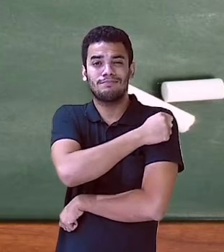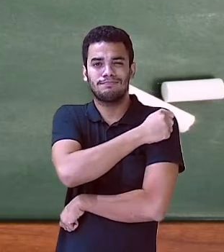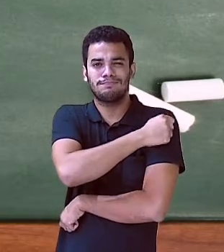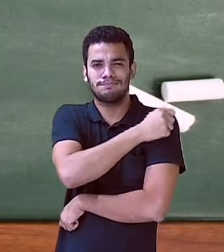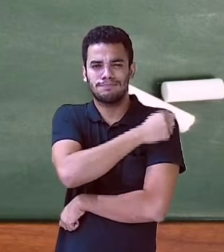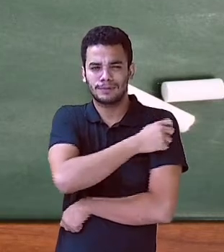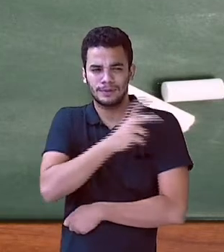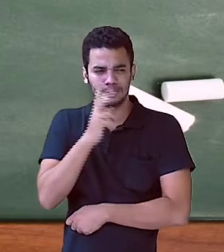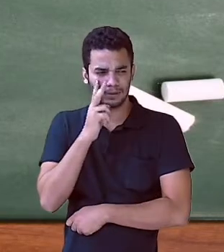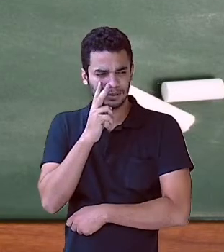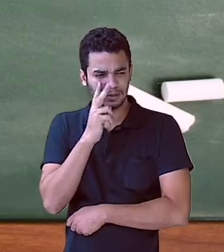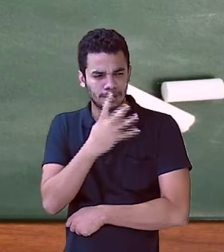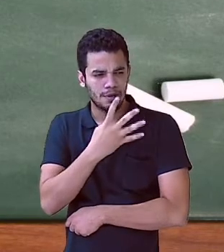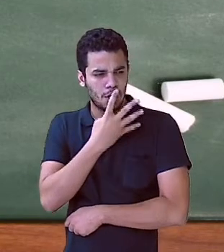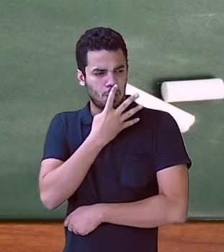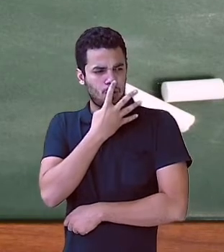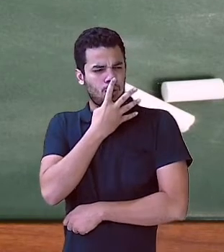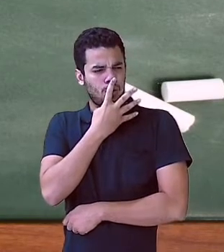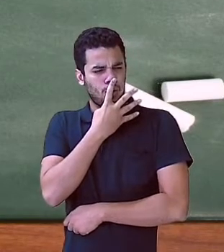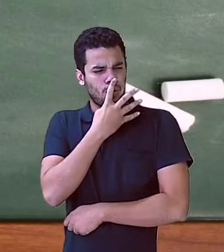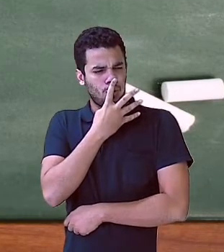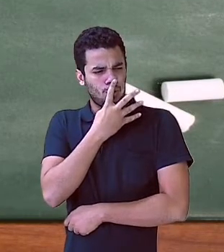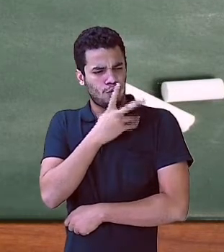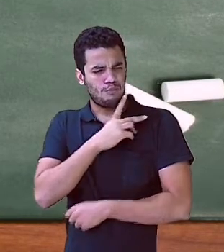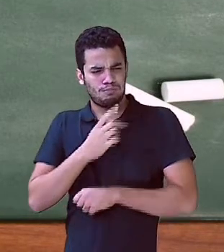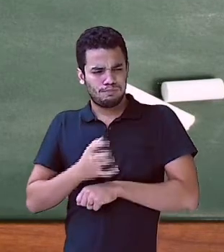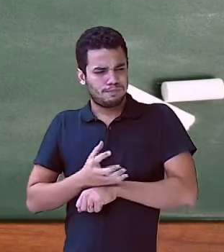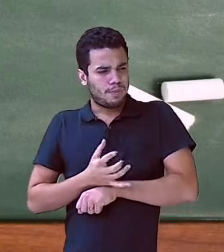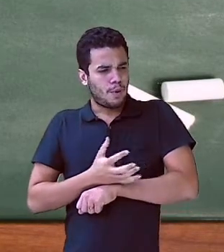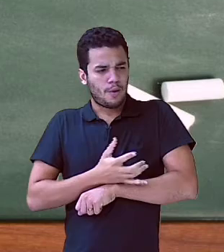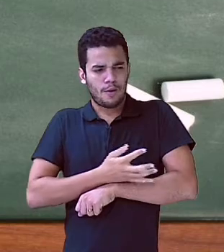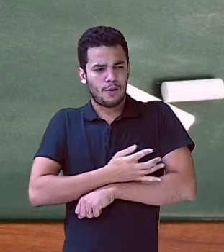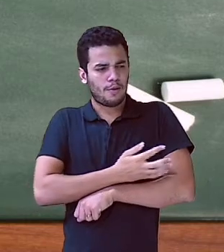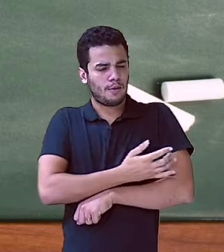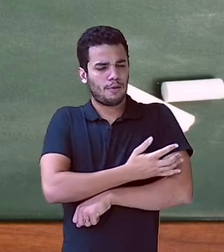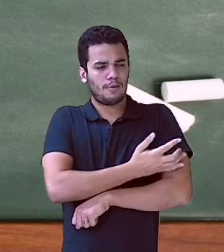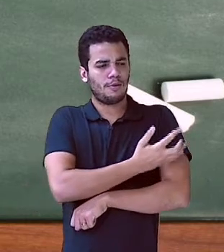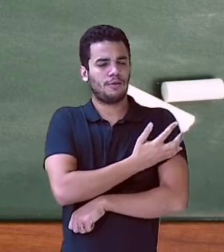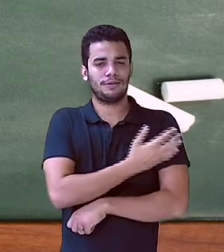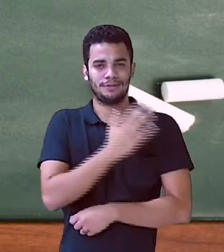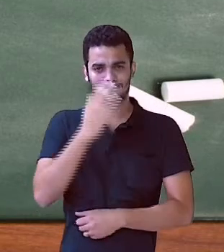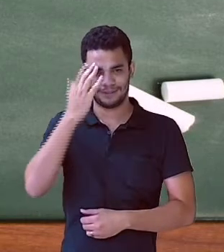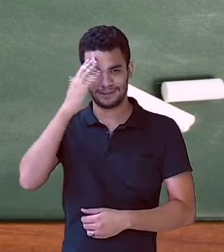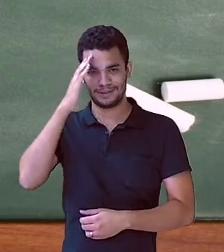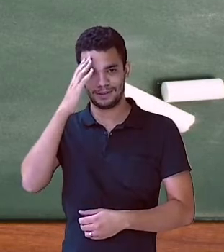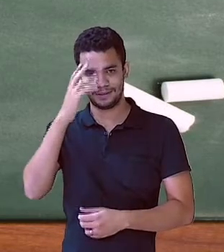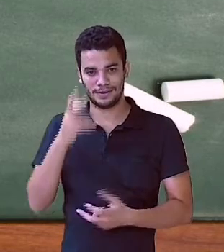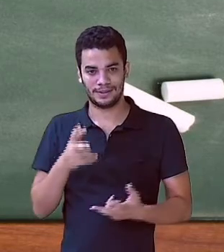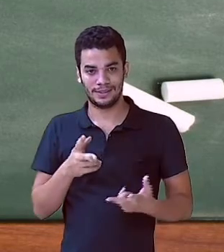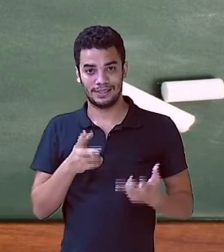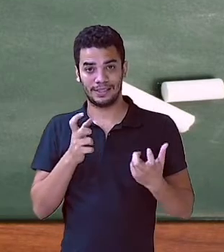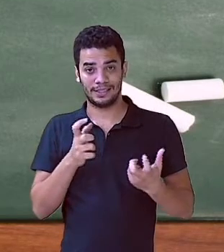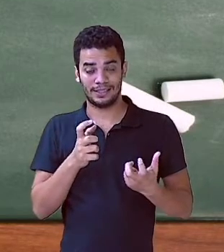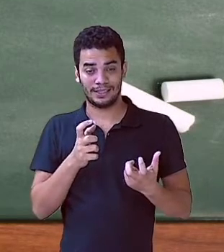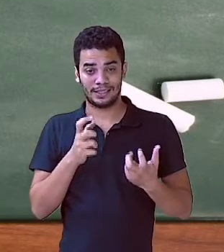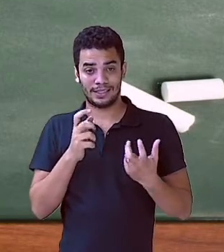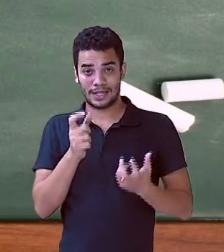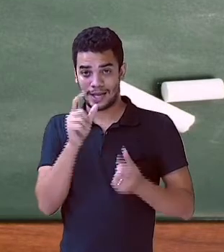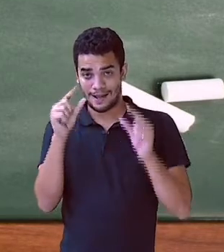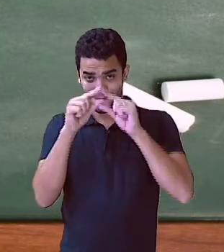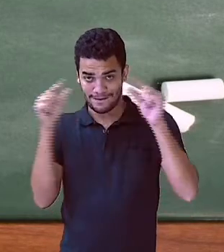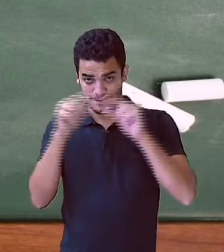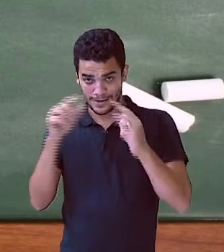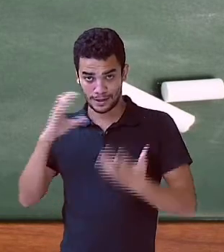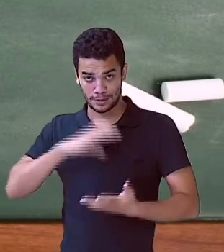cena emocionados. Hum, temos lá em vermelho, observavam, que significa que é o verbo, não é